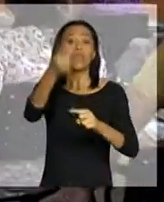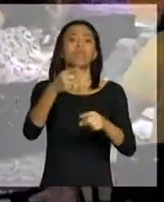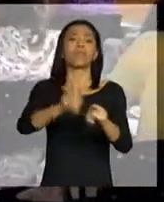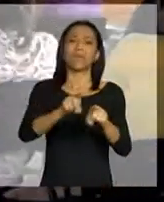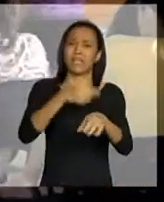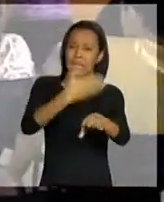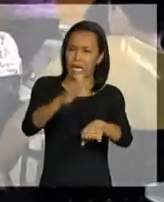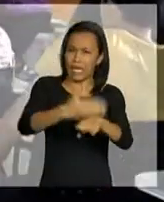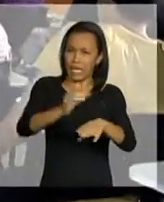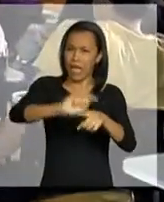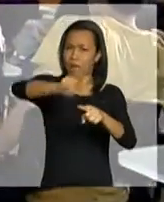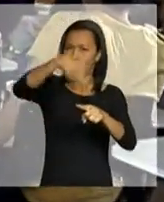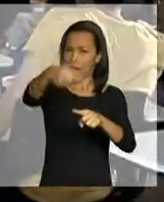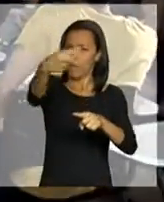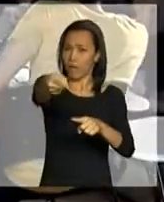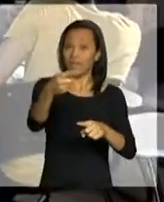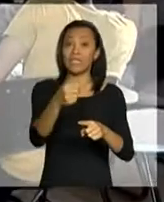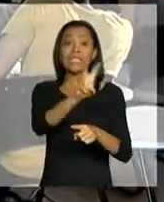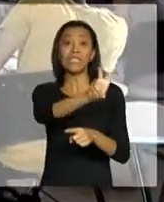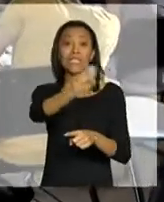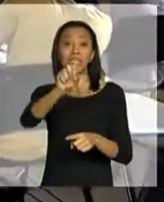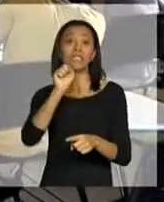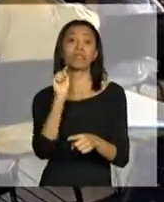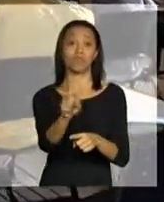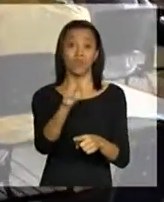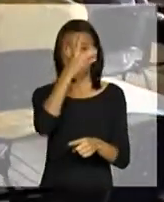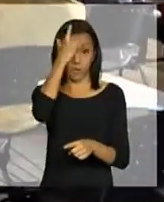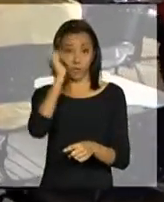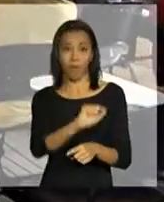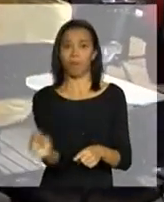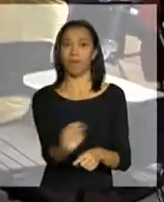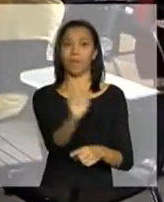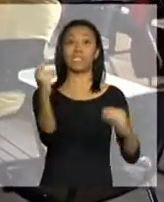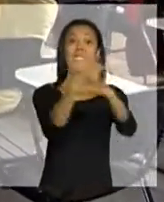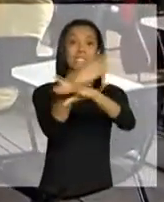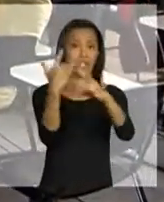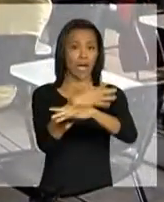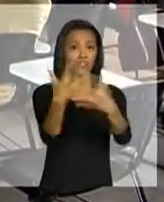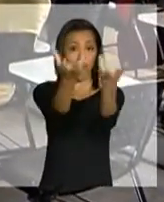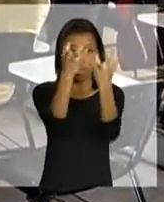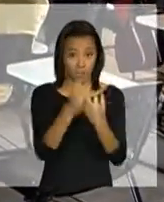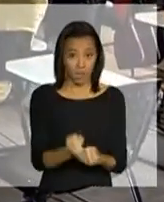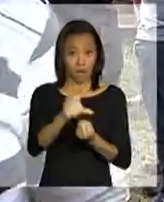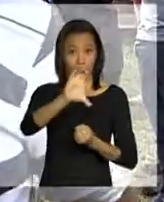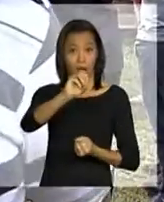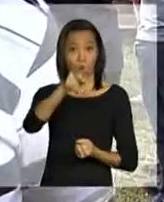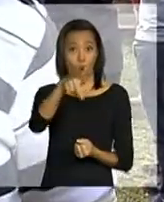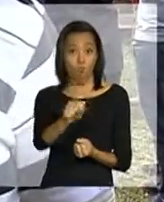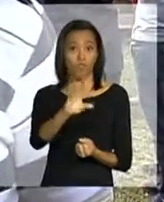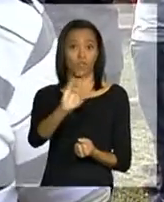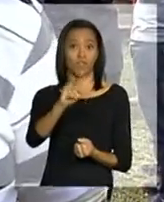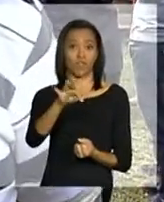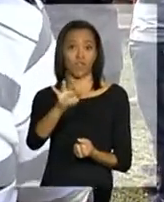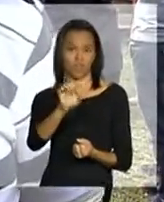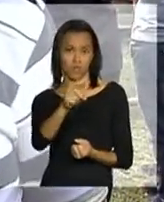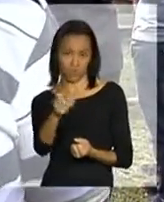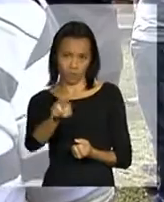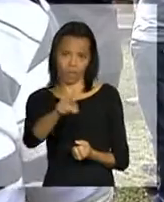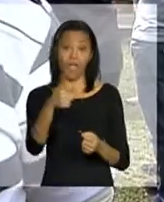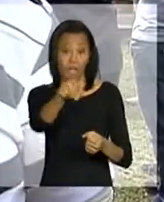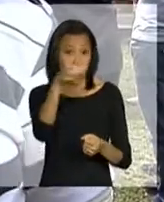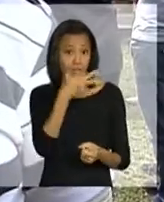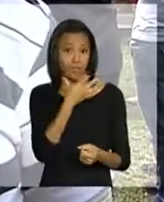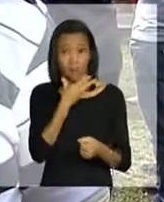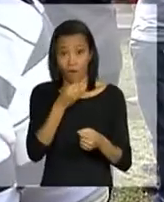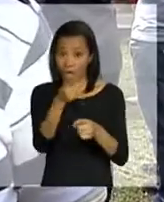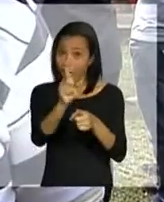semana cerca de 1.500 pessoas nas seis cidades-sede da Copa das Confederações. Celso é um dos voluntários